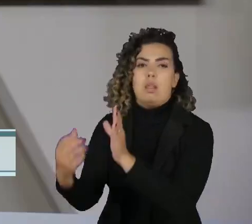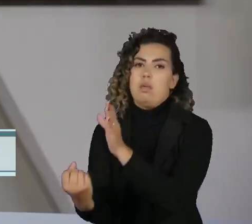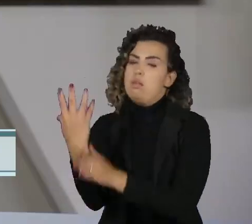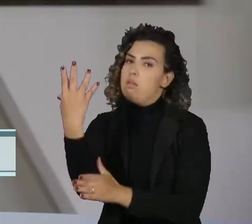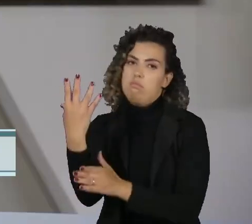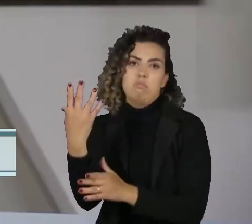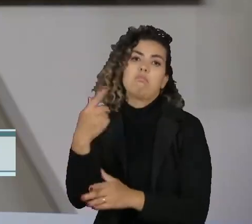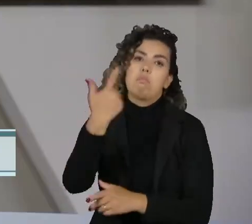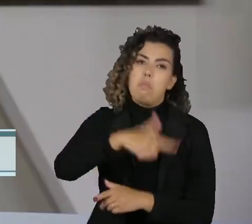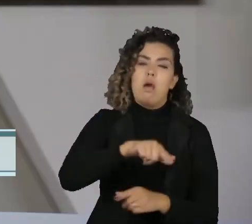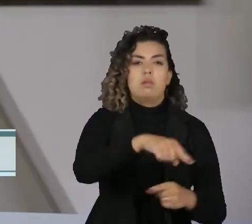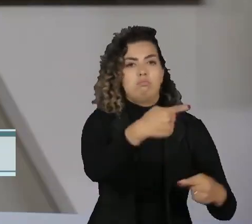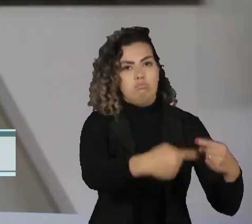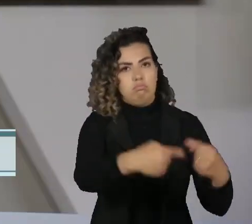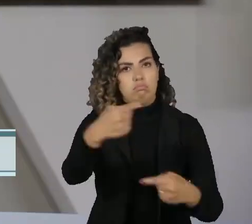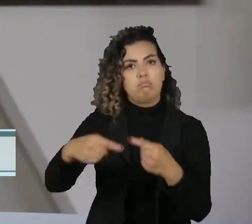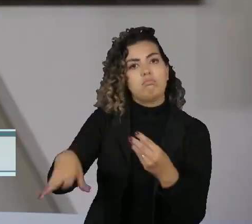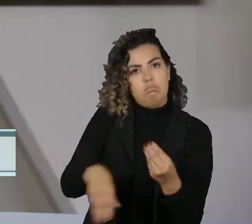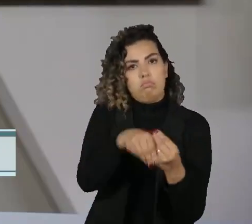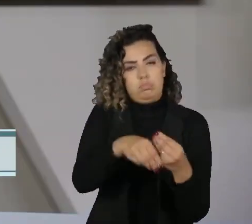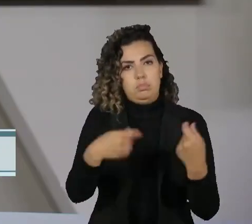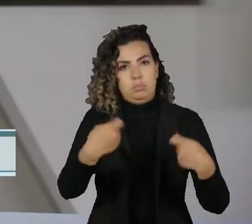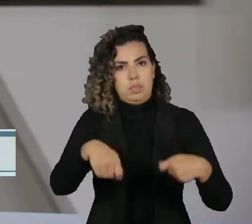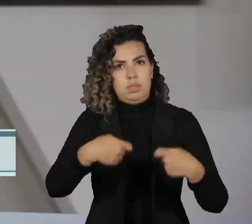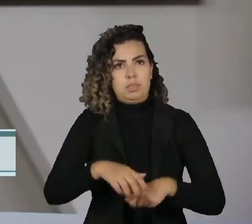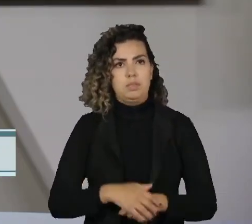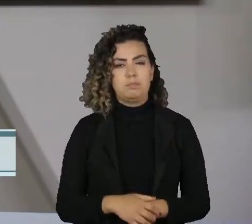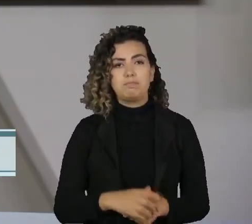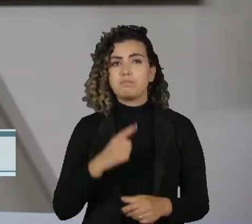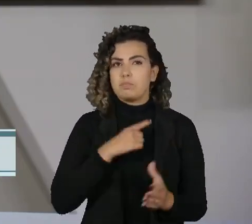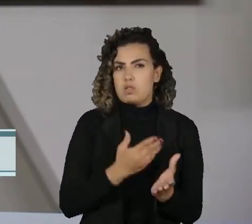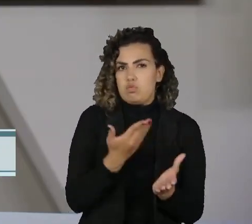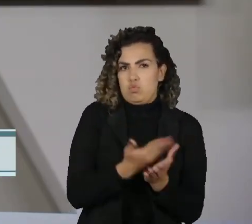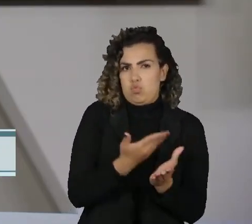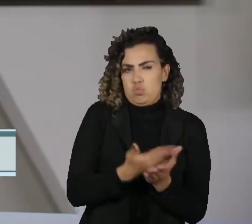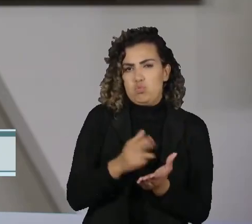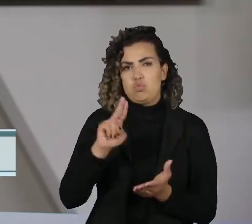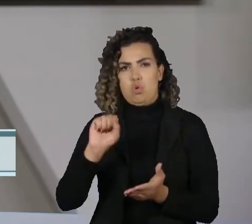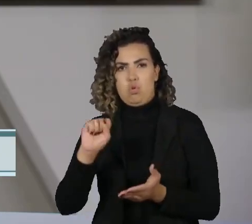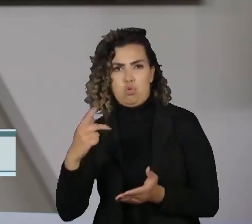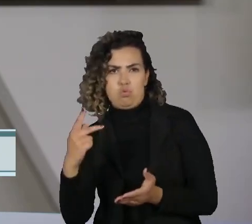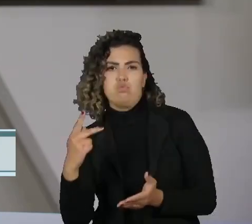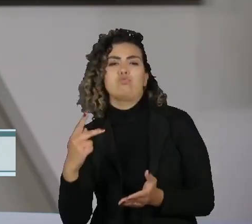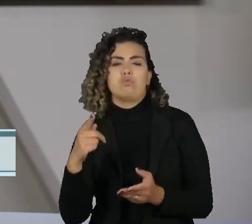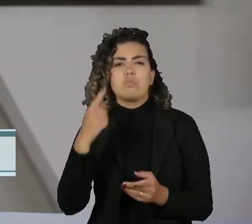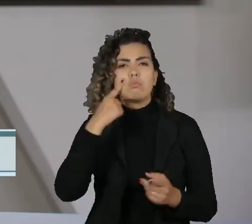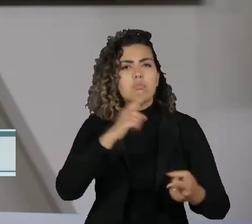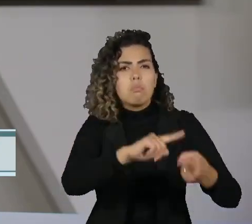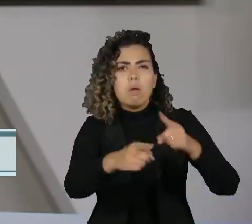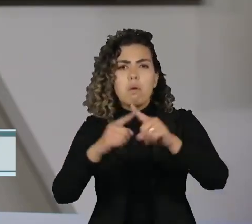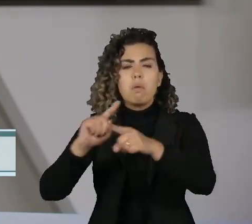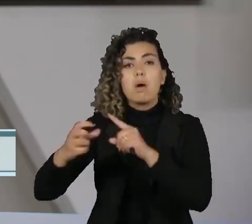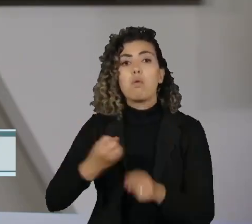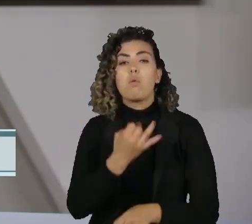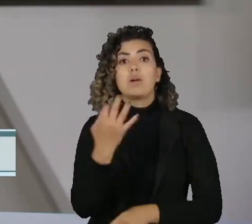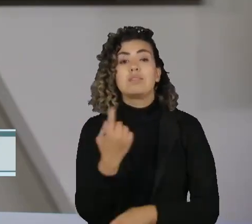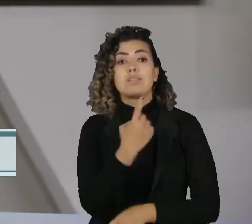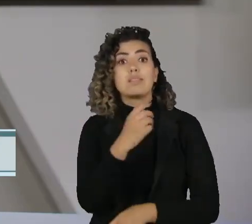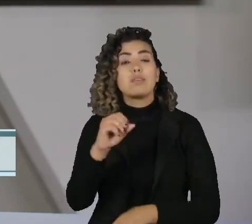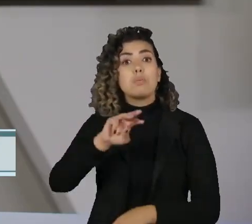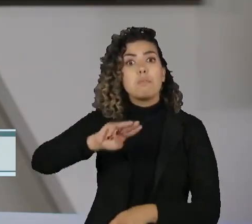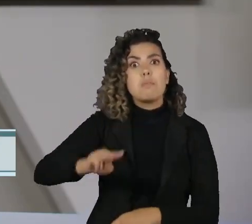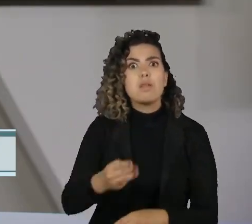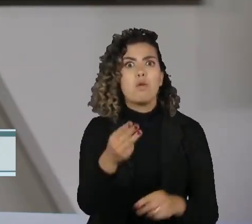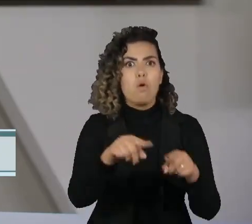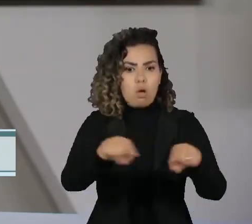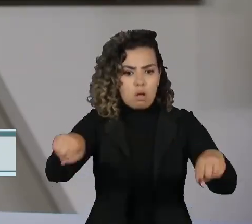Um estudo realizado pelo Instituto Escolhas, em parceria com a USP, apontou que 118 milhões de hectares de terras